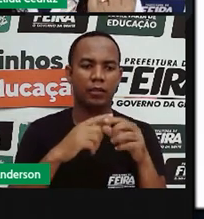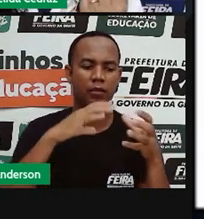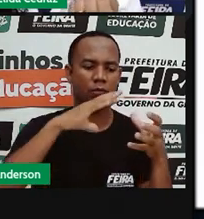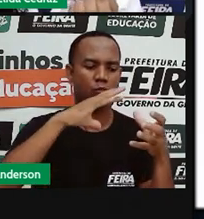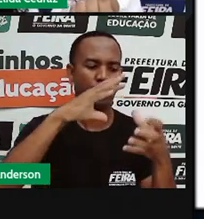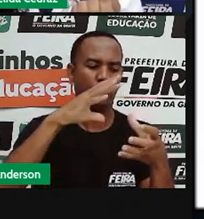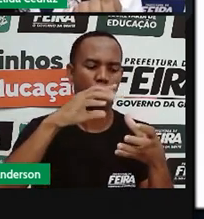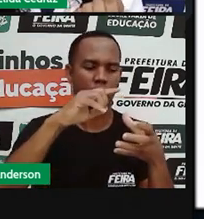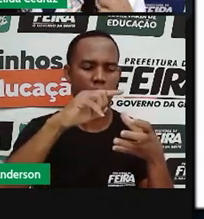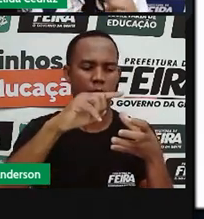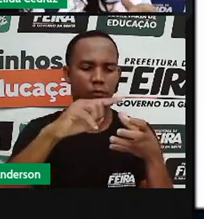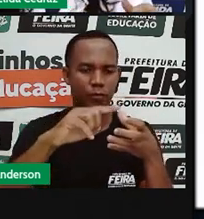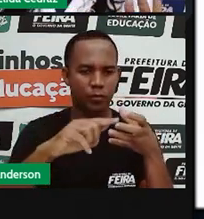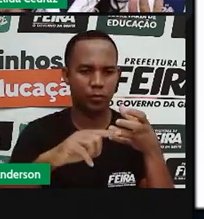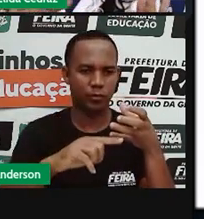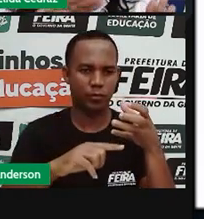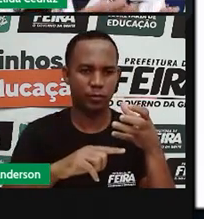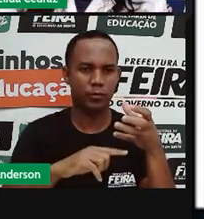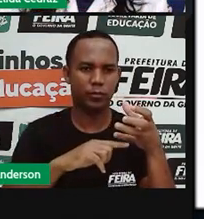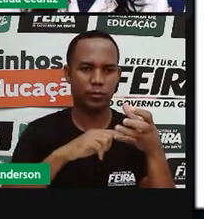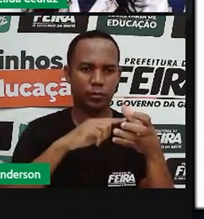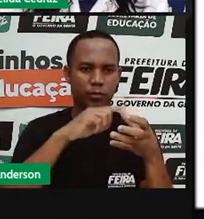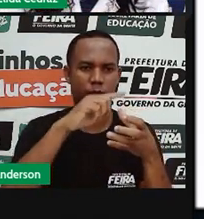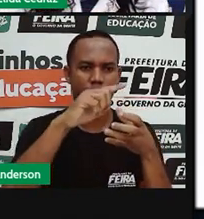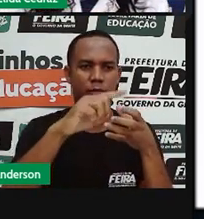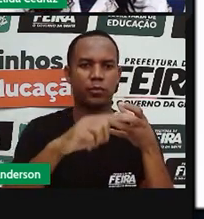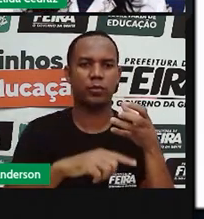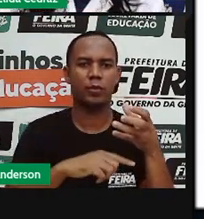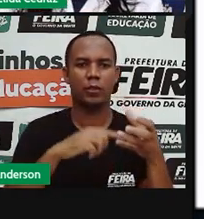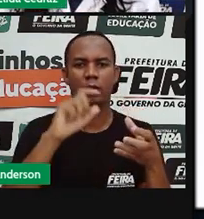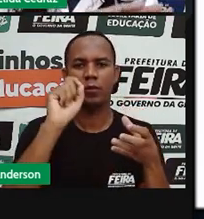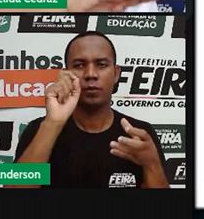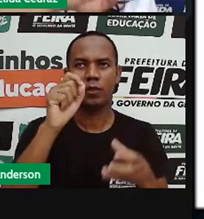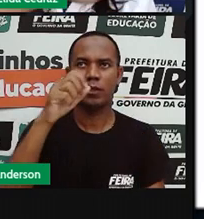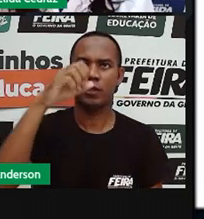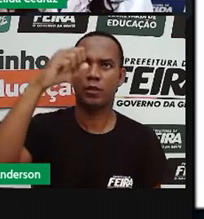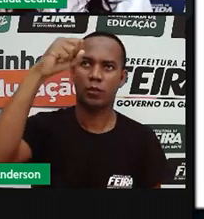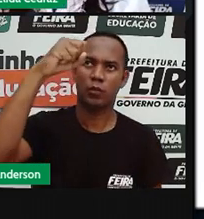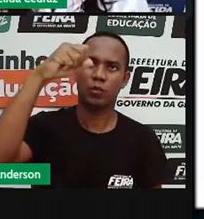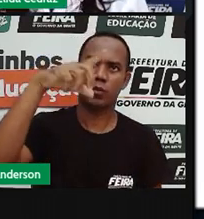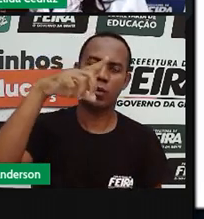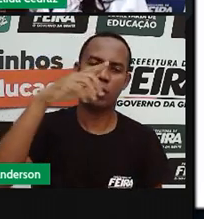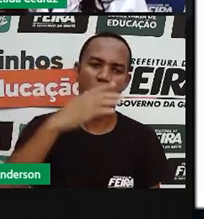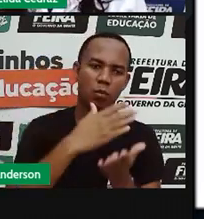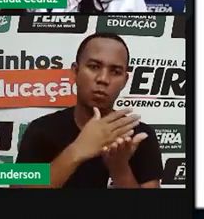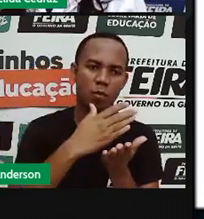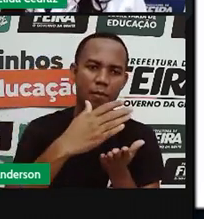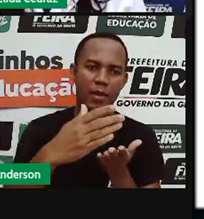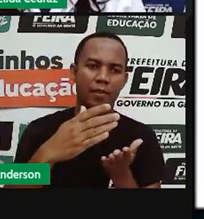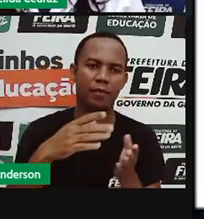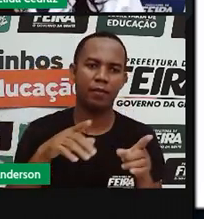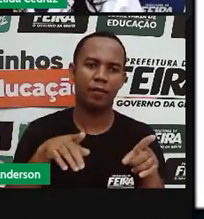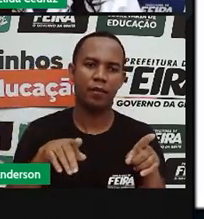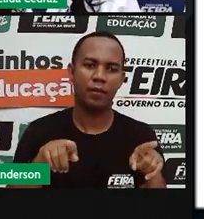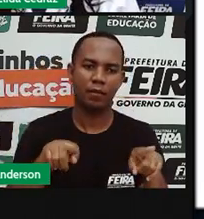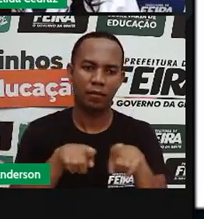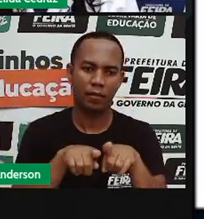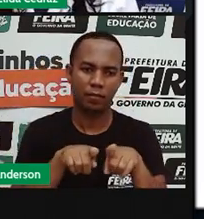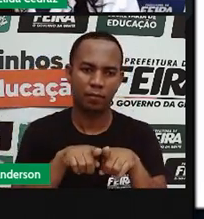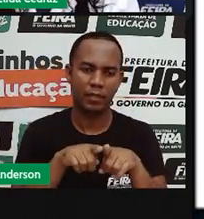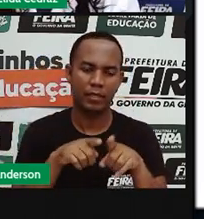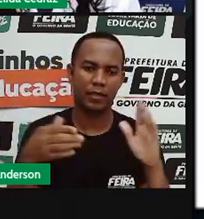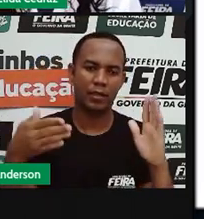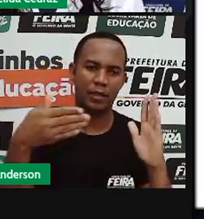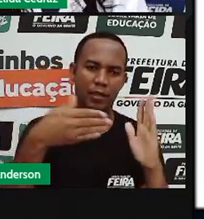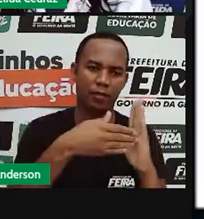movimento de bailarina. E da hora que o Sol nasce até o meio-dia e depois na hora que o